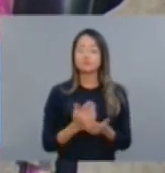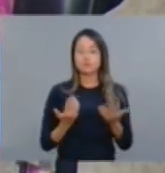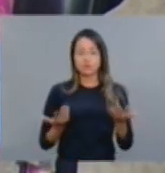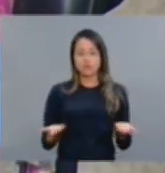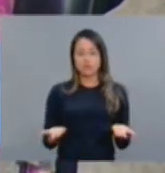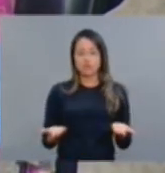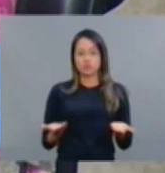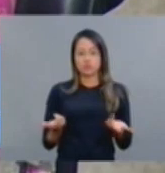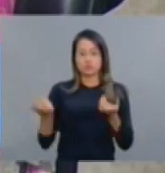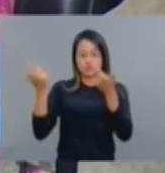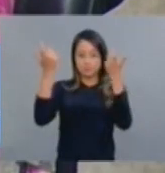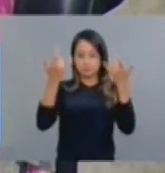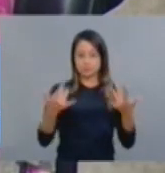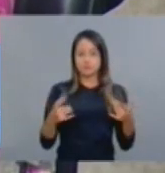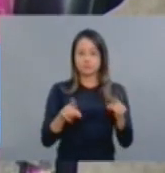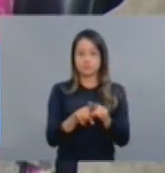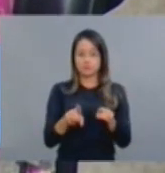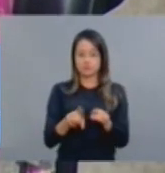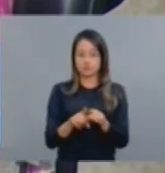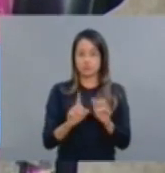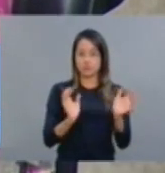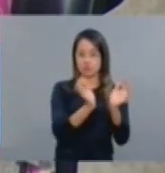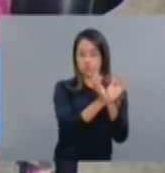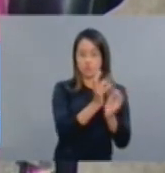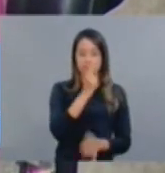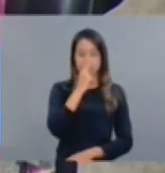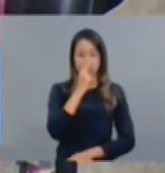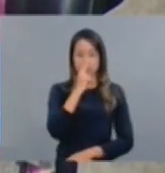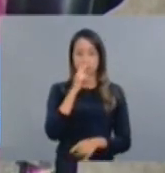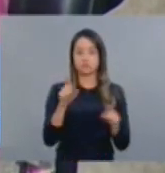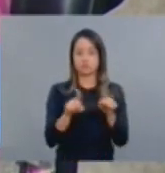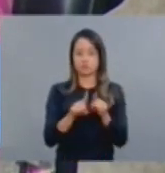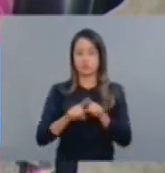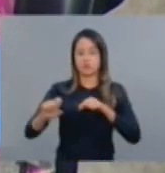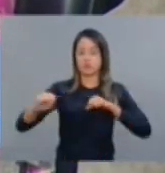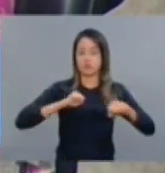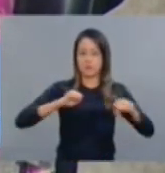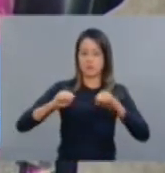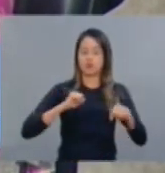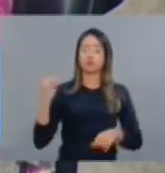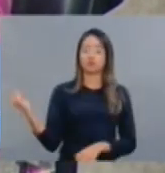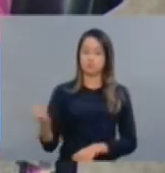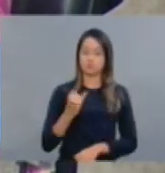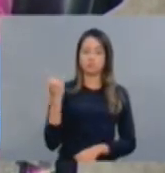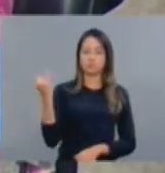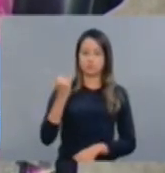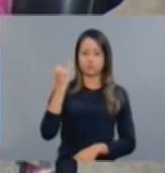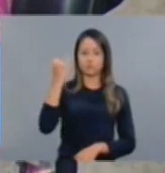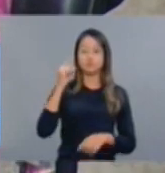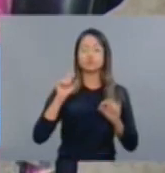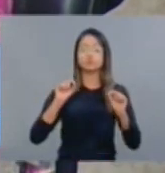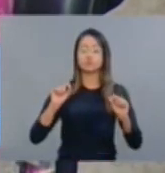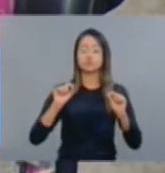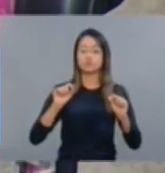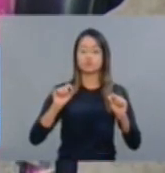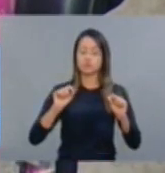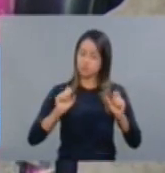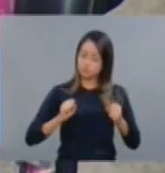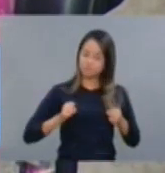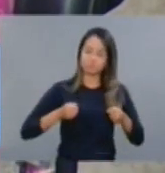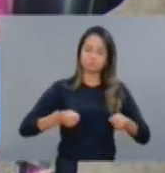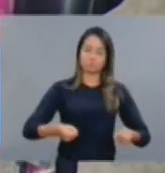colocar também a participação dos evangélicos nesse debate importante de fortalecimento da